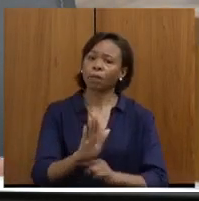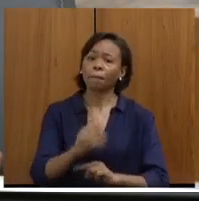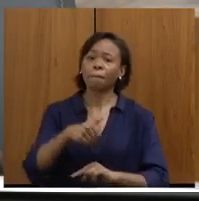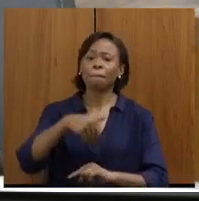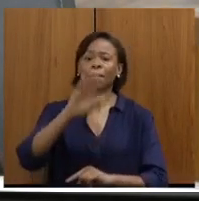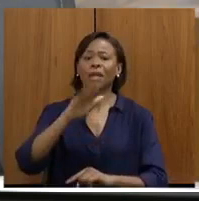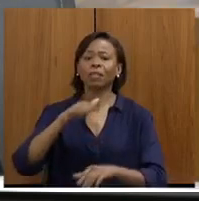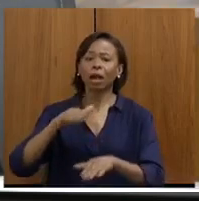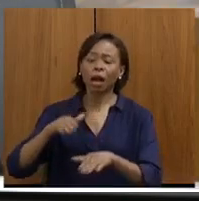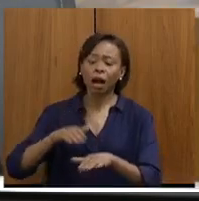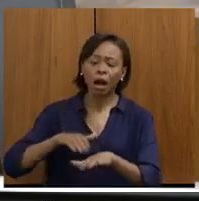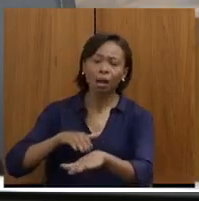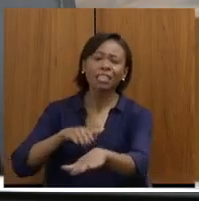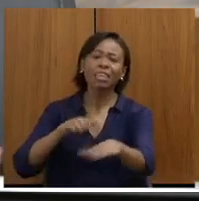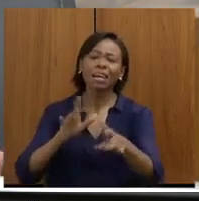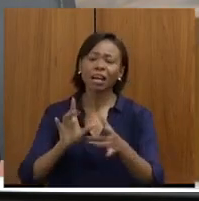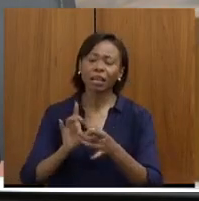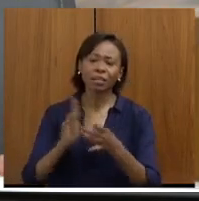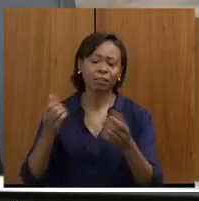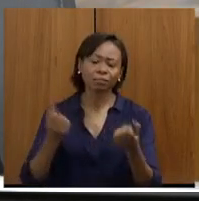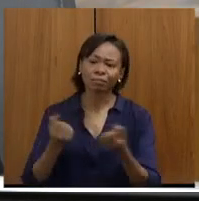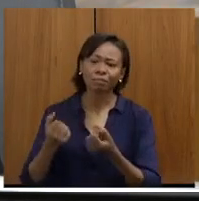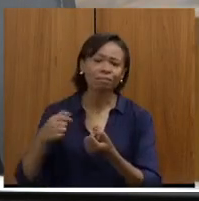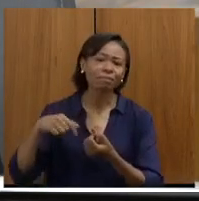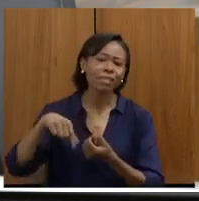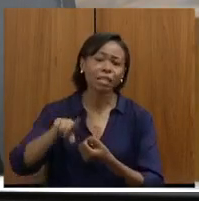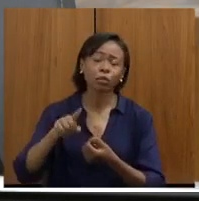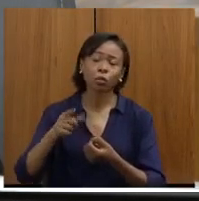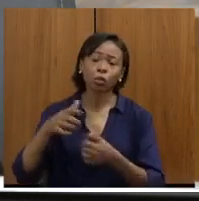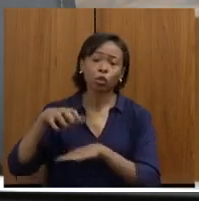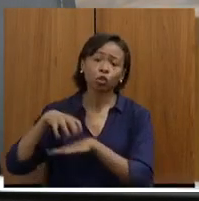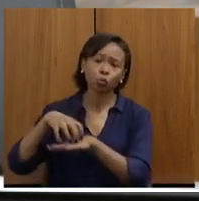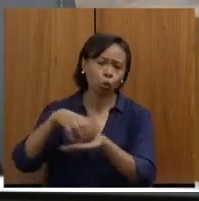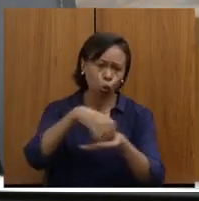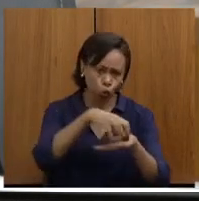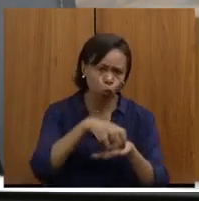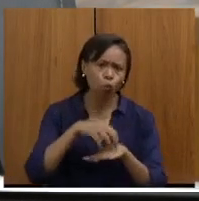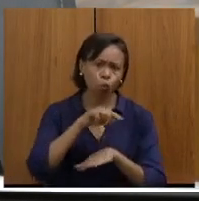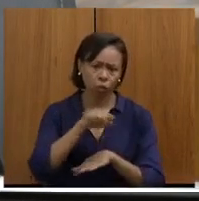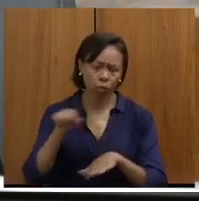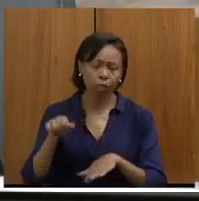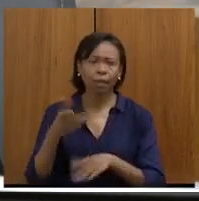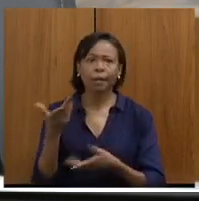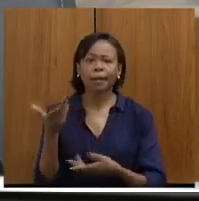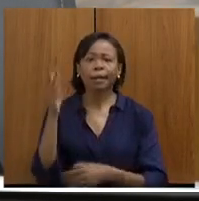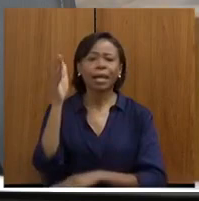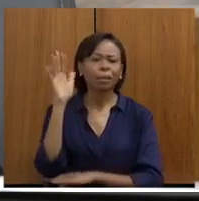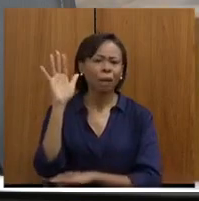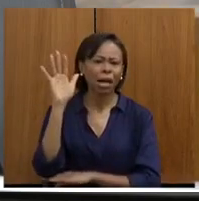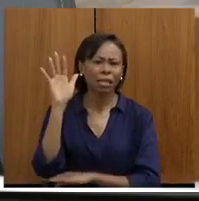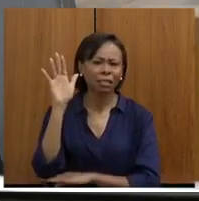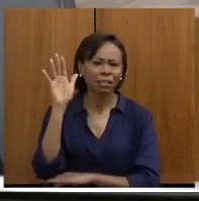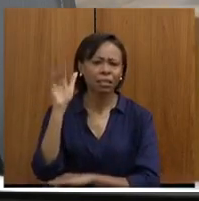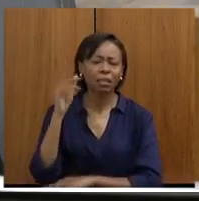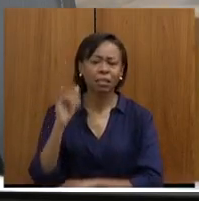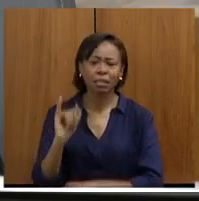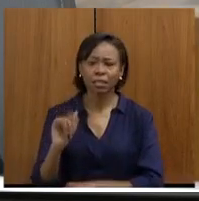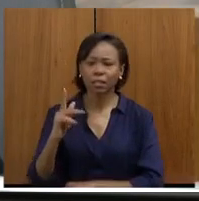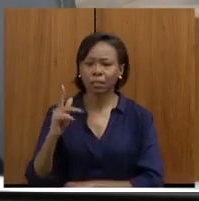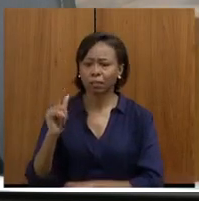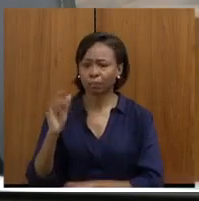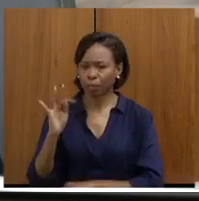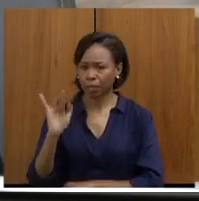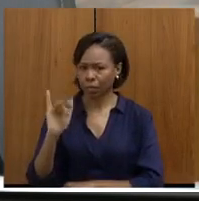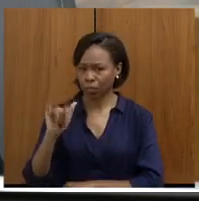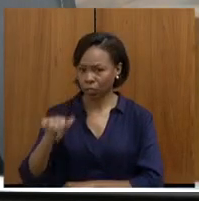esses produtos das regiões. E Patinga é um polo ali,